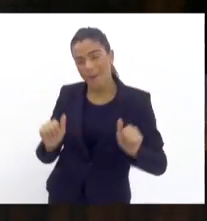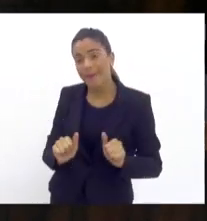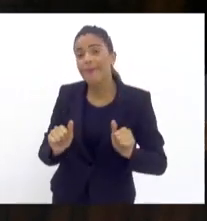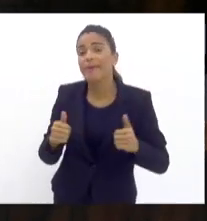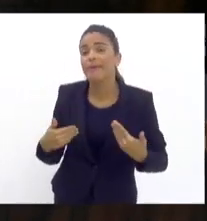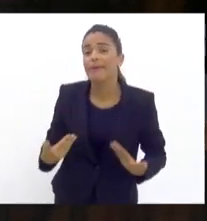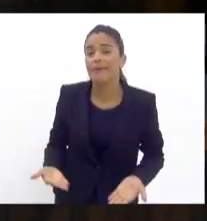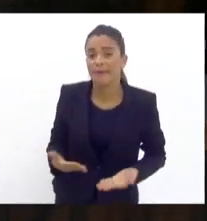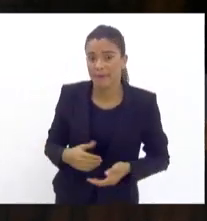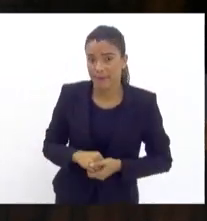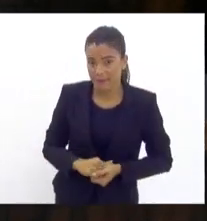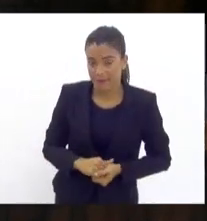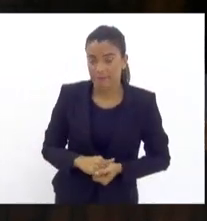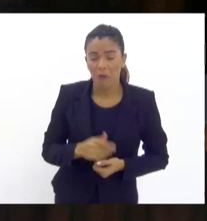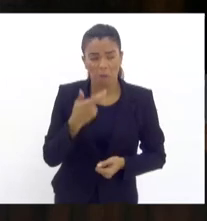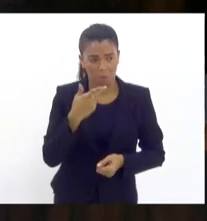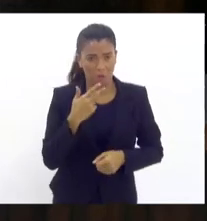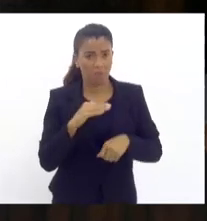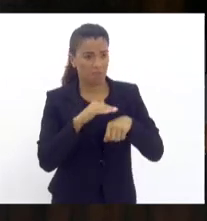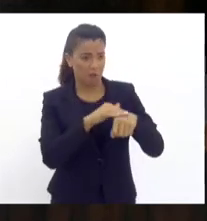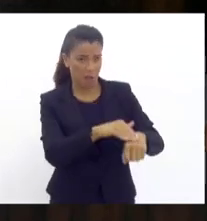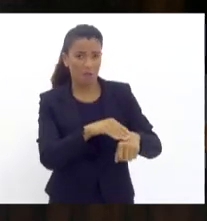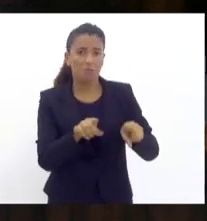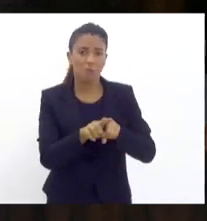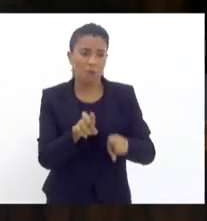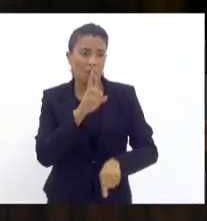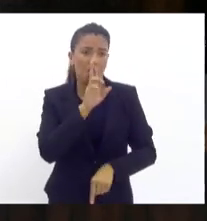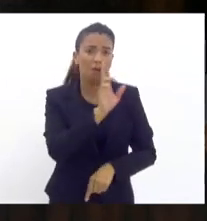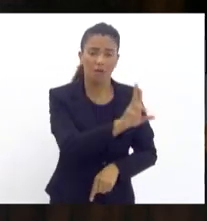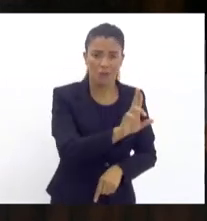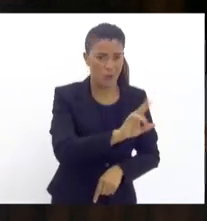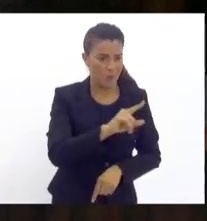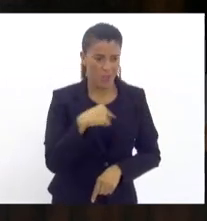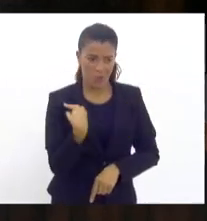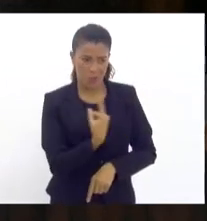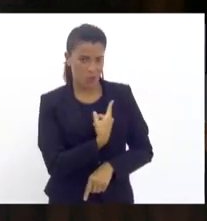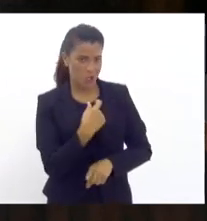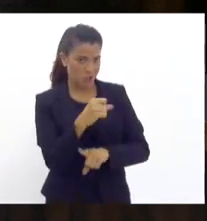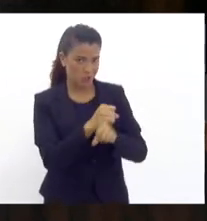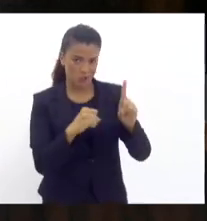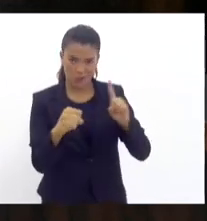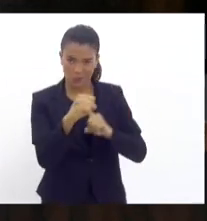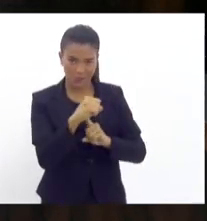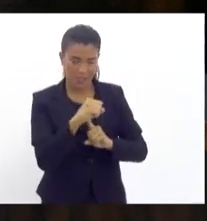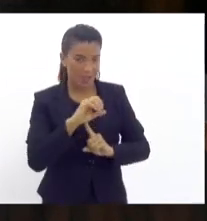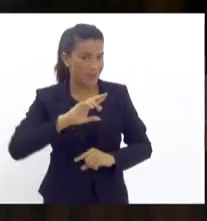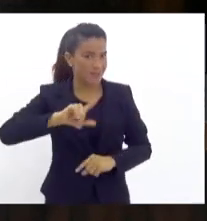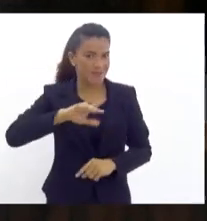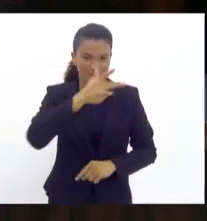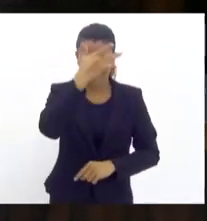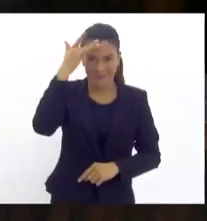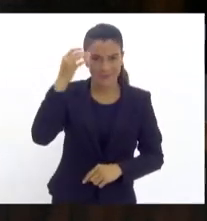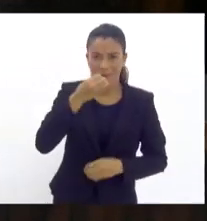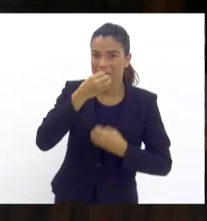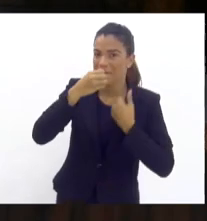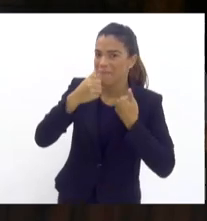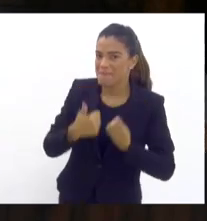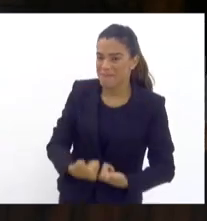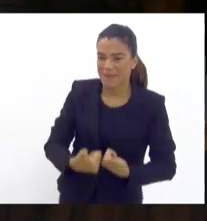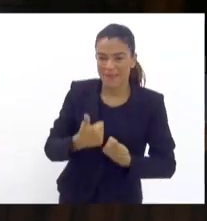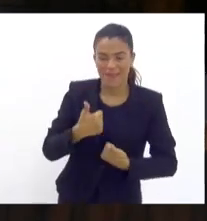eu posso dizer e responder que não somos nós sociedade que não são as pessoas de bem